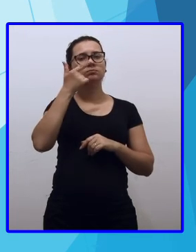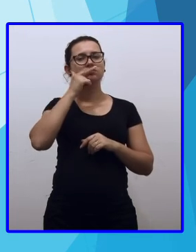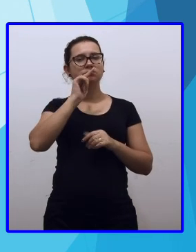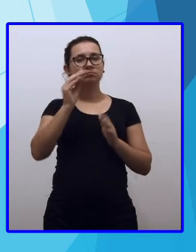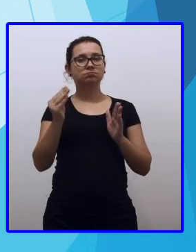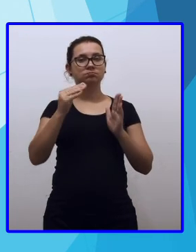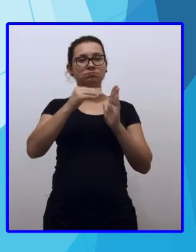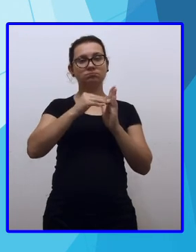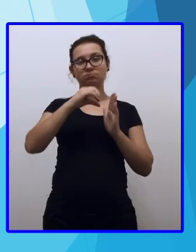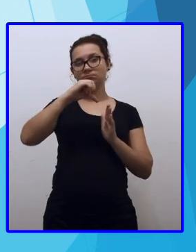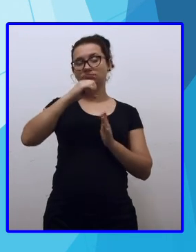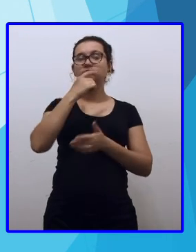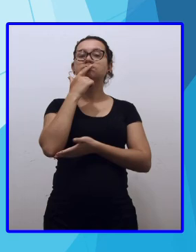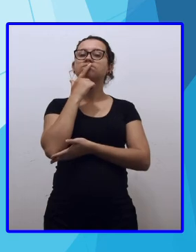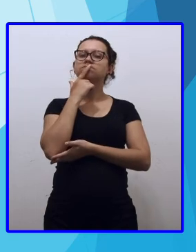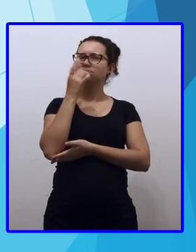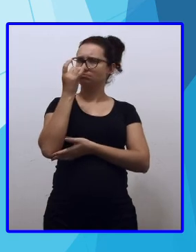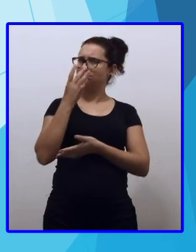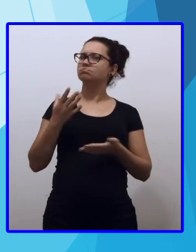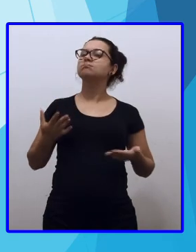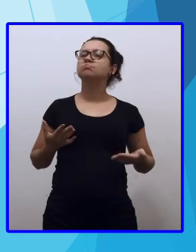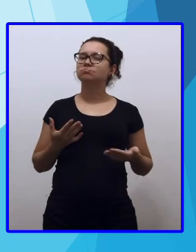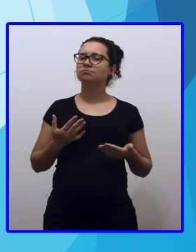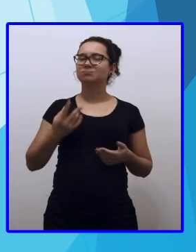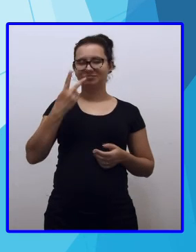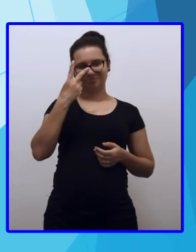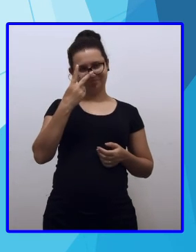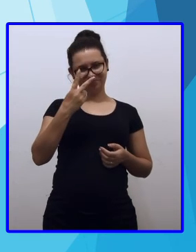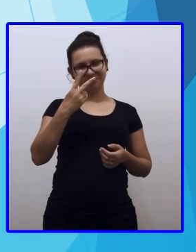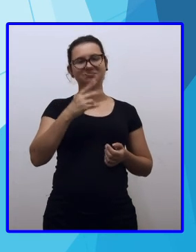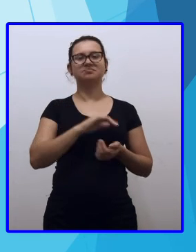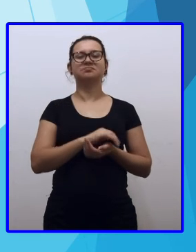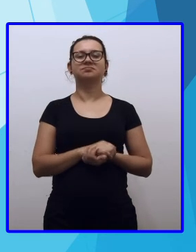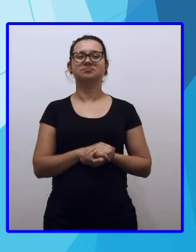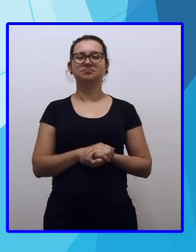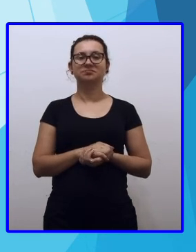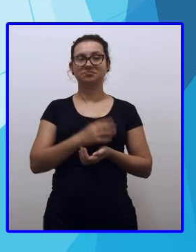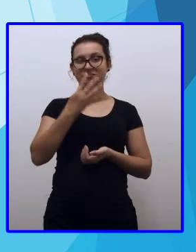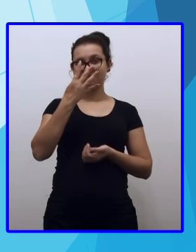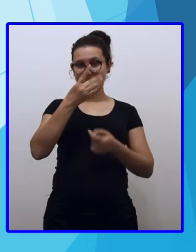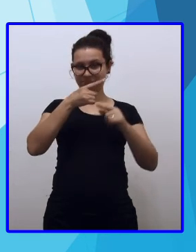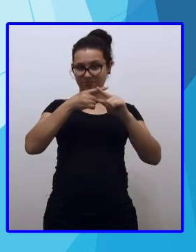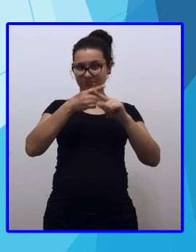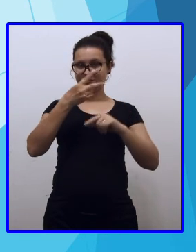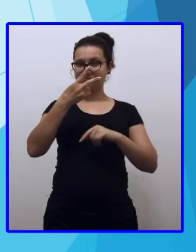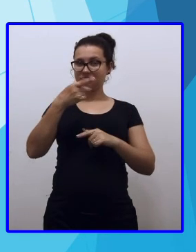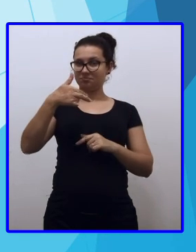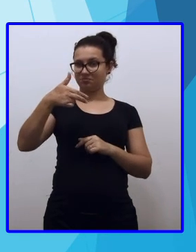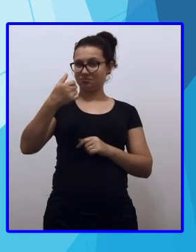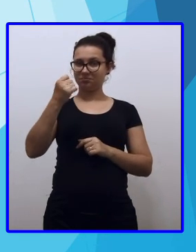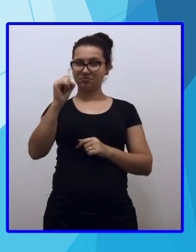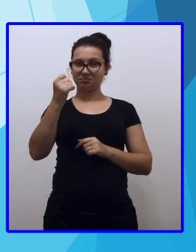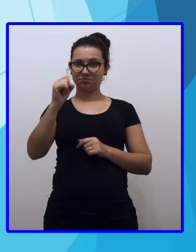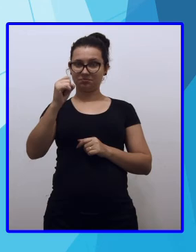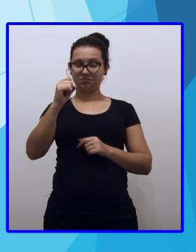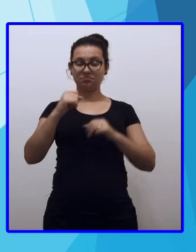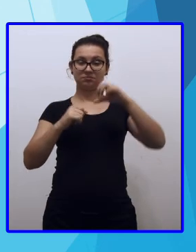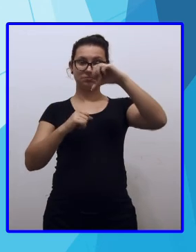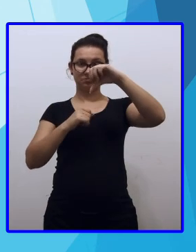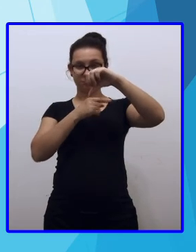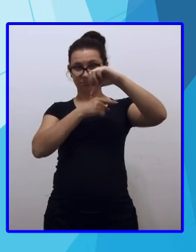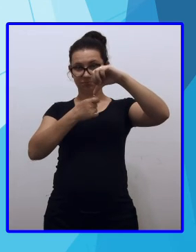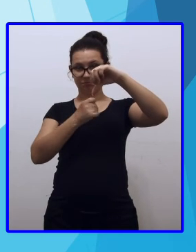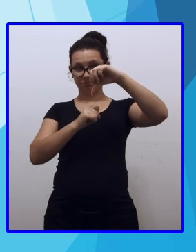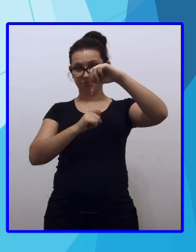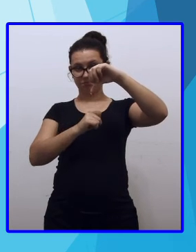cabe dentro do nove? Ah, essa está fácil. Dois. Quatro vezes dois, oito. Para chegar no